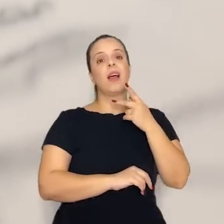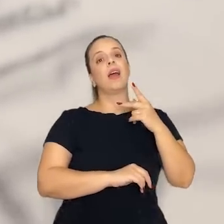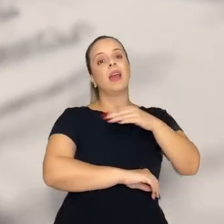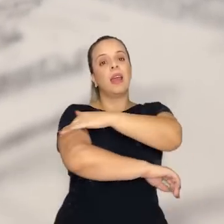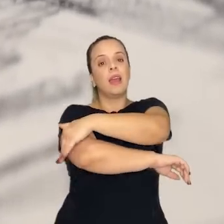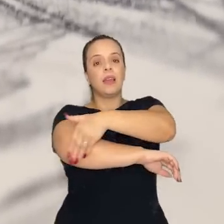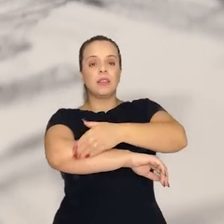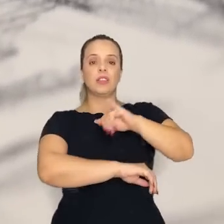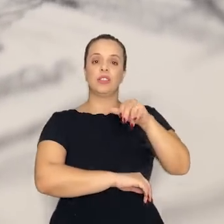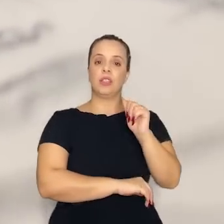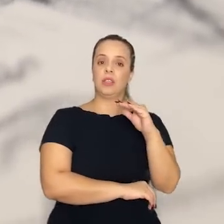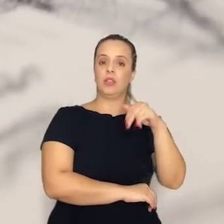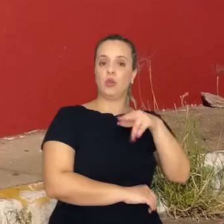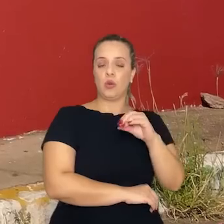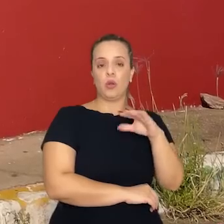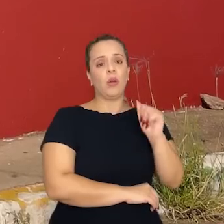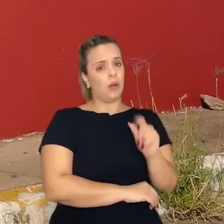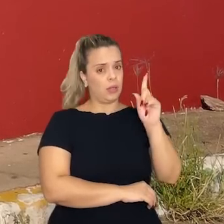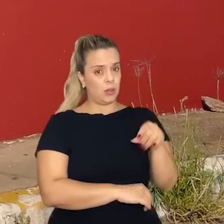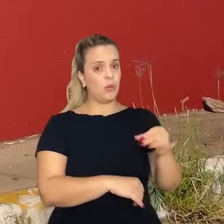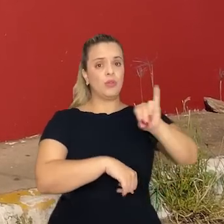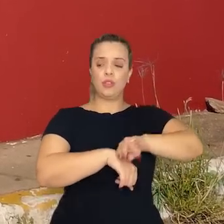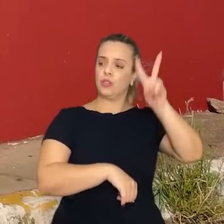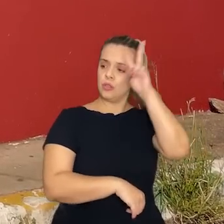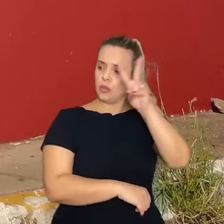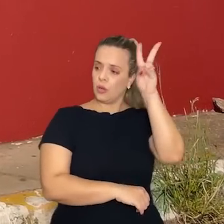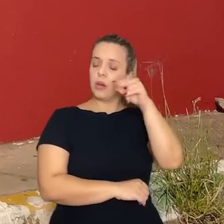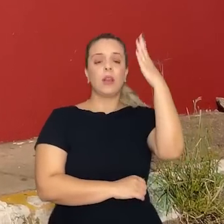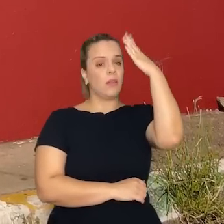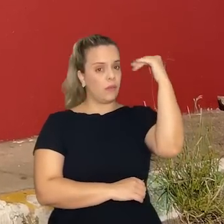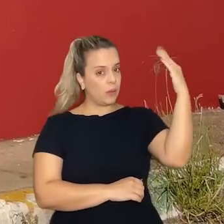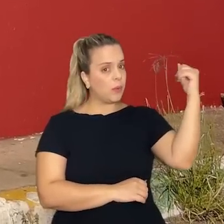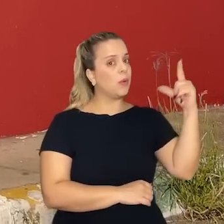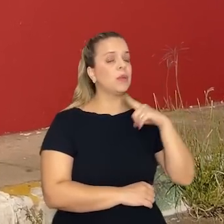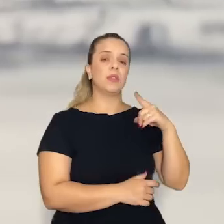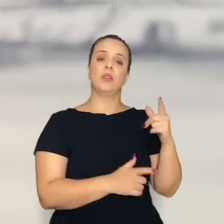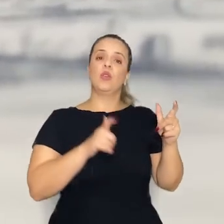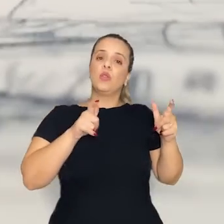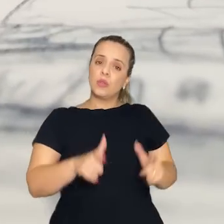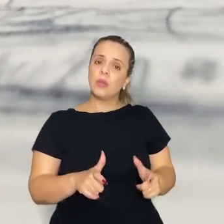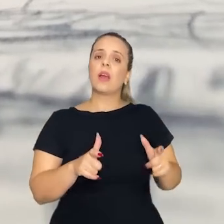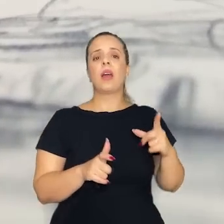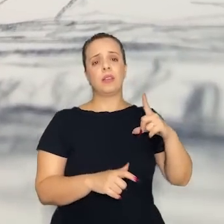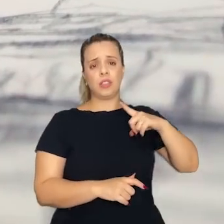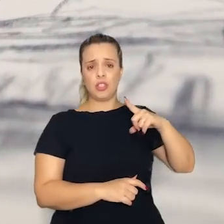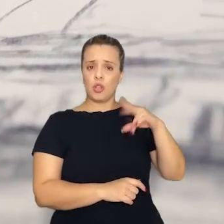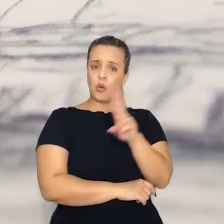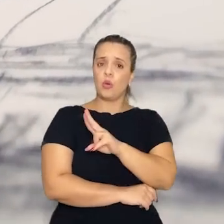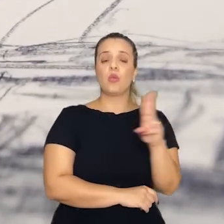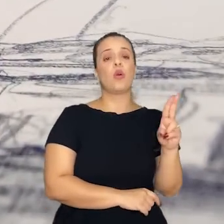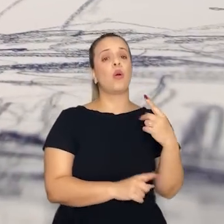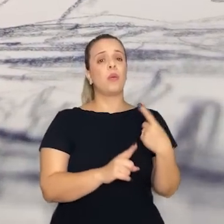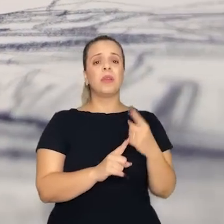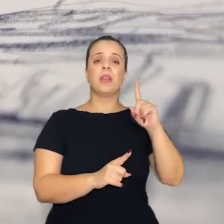Então, o centro histórico é um lugar falado, ele tem história e os lugares carregam ou carregavam esses nomes que a gente foi